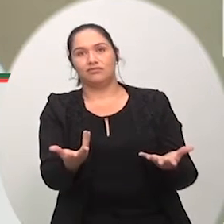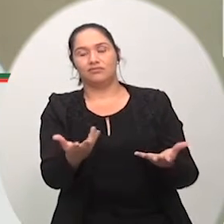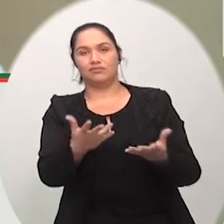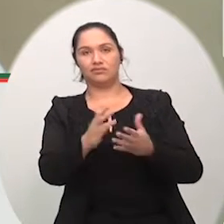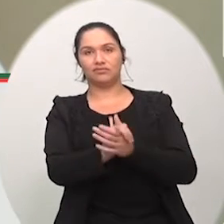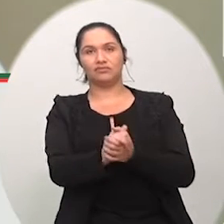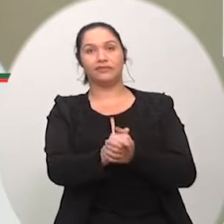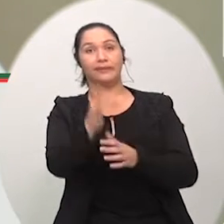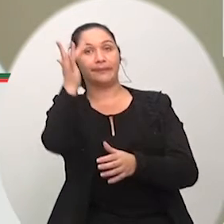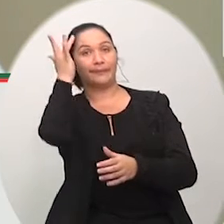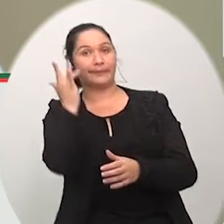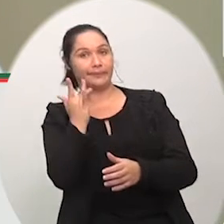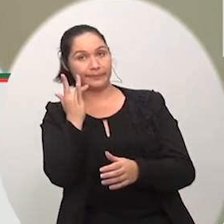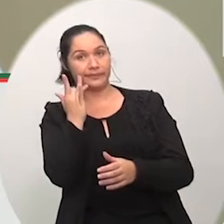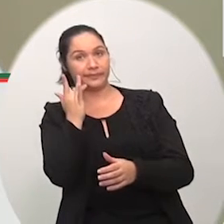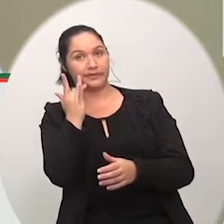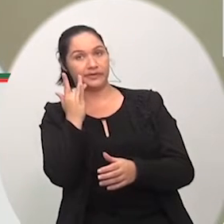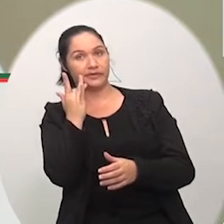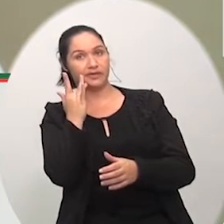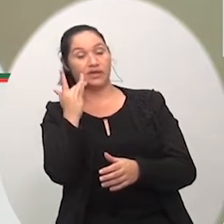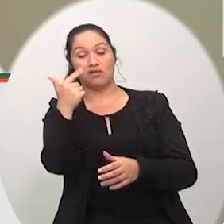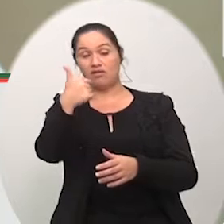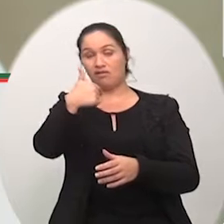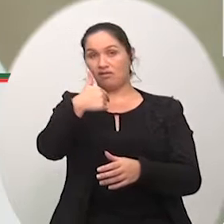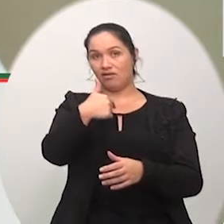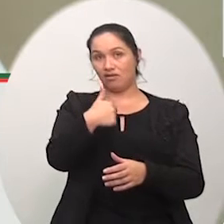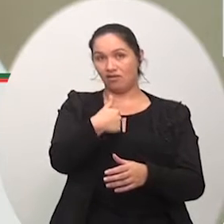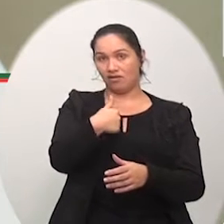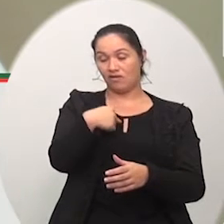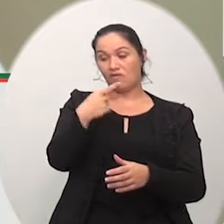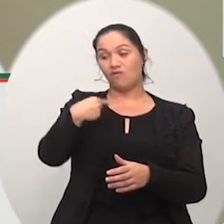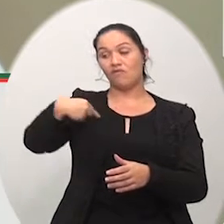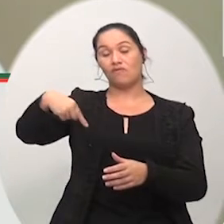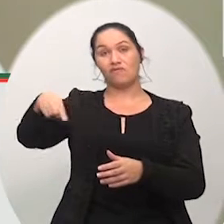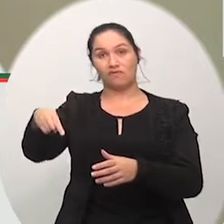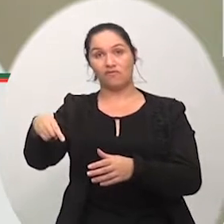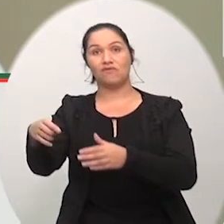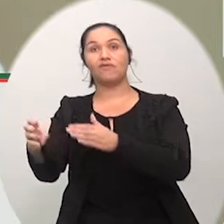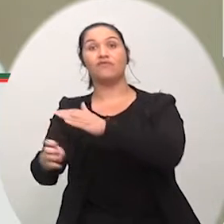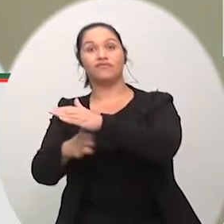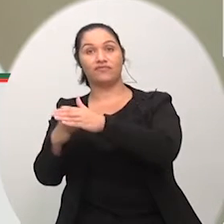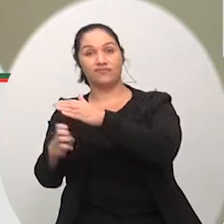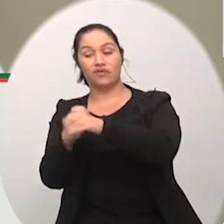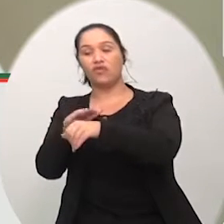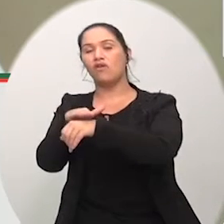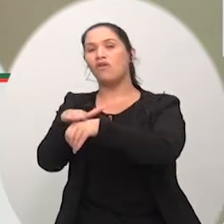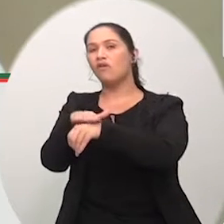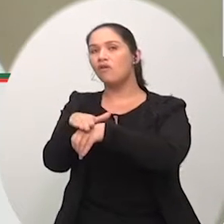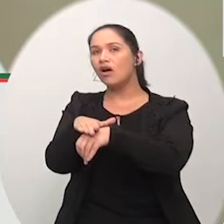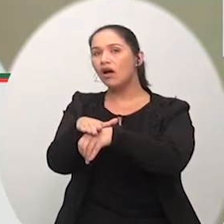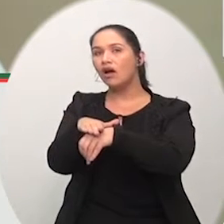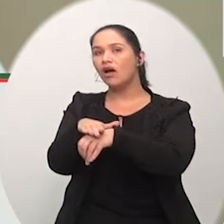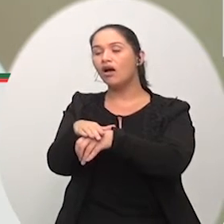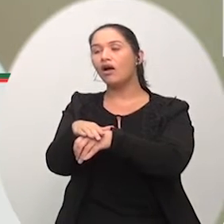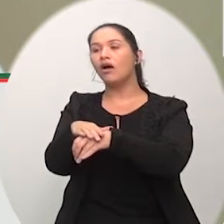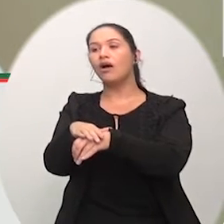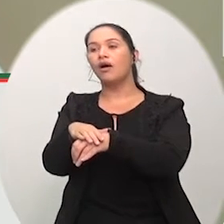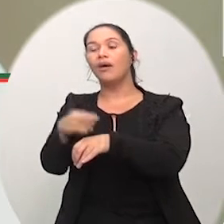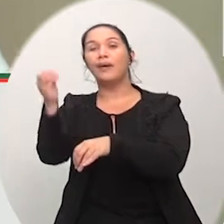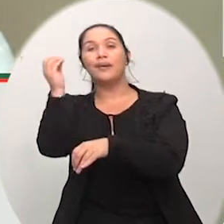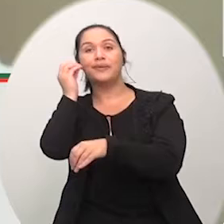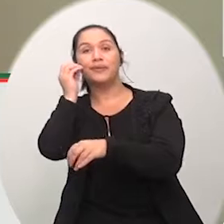Agora amanhã a gente vai lá bater um papo com a empresa, para ver uma negociação, coisa parecida. Vocês veem as dificuldades que tem.